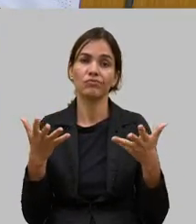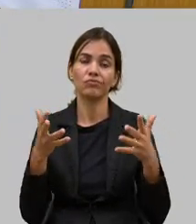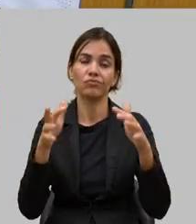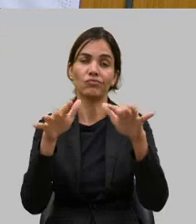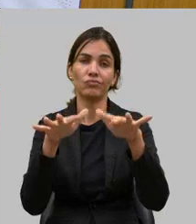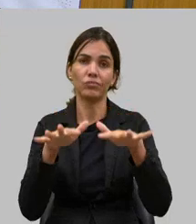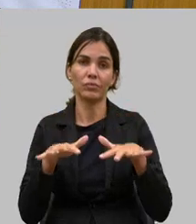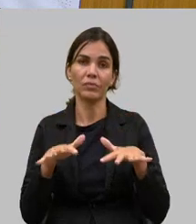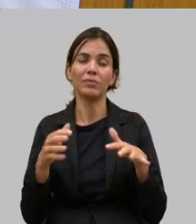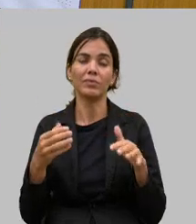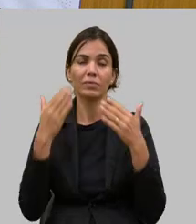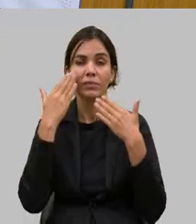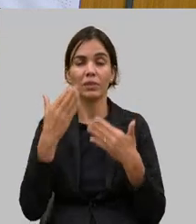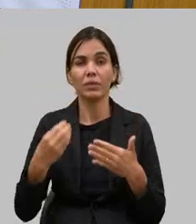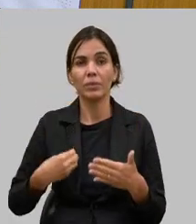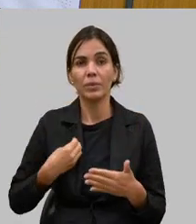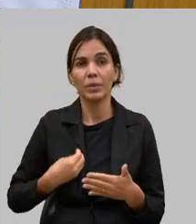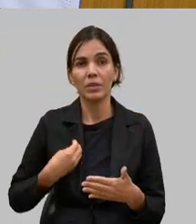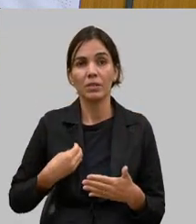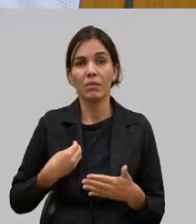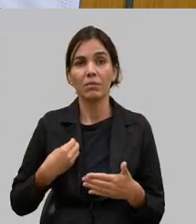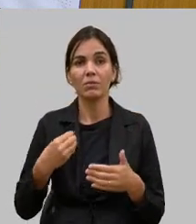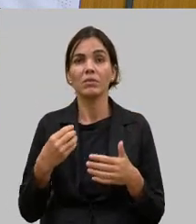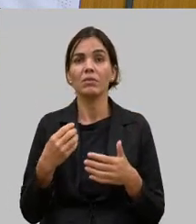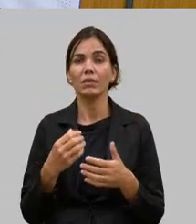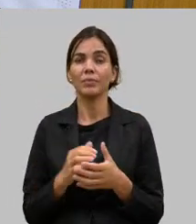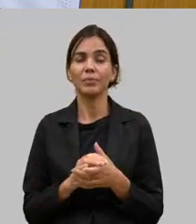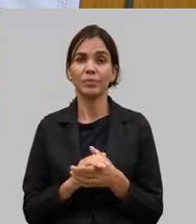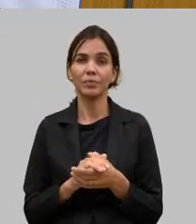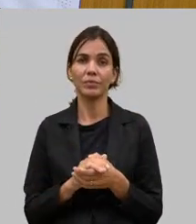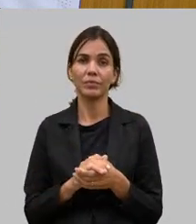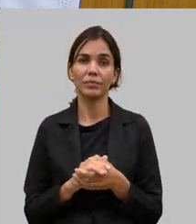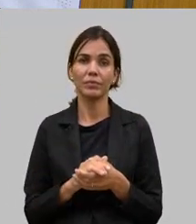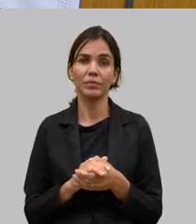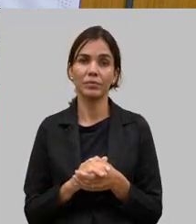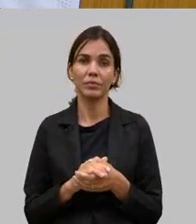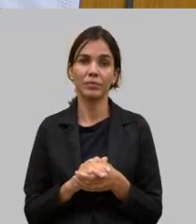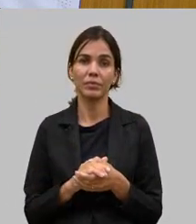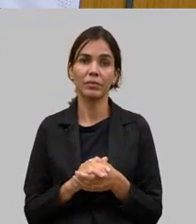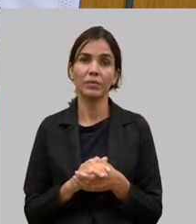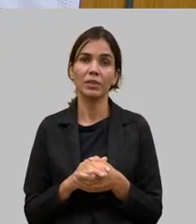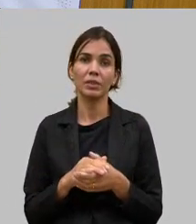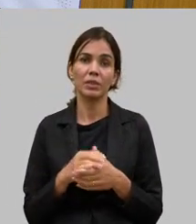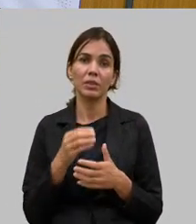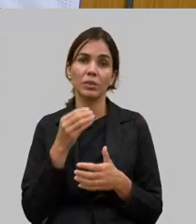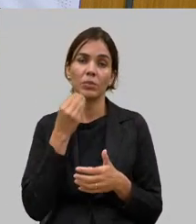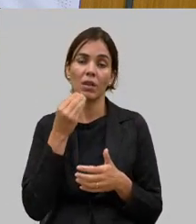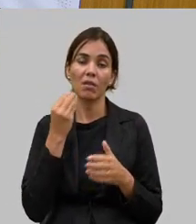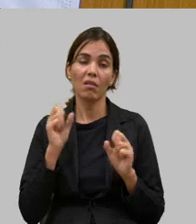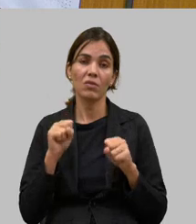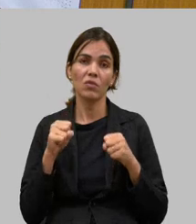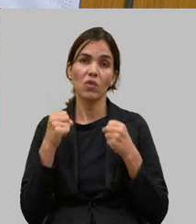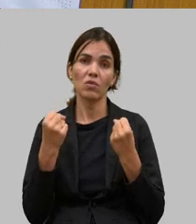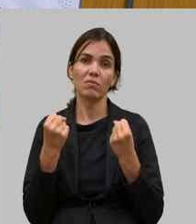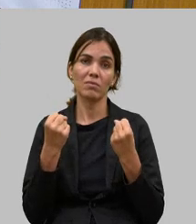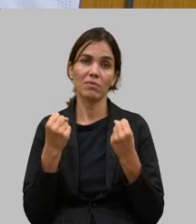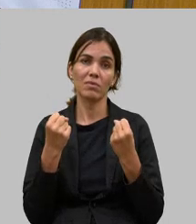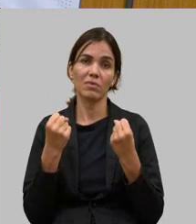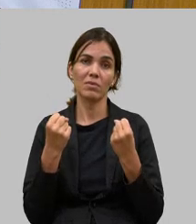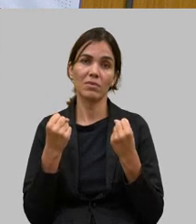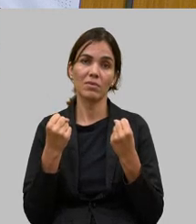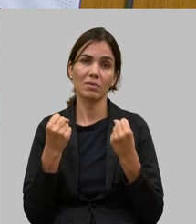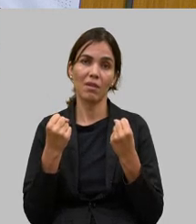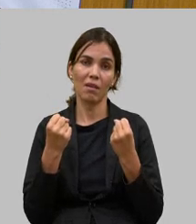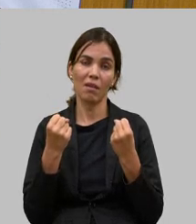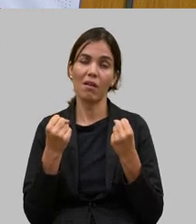presença tenho certeza que eu poderia esforçar esforçar esforçar mas eu não ia conseguir apertar ele não ontem nós